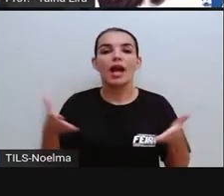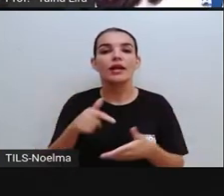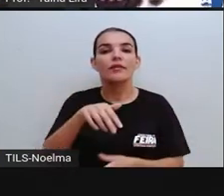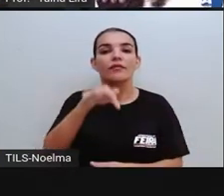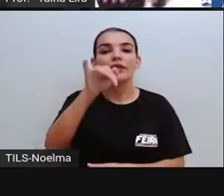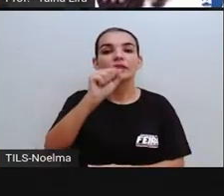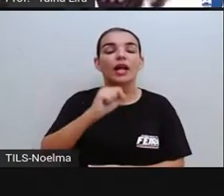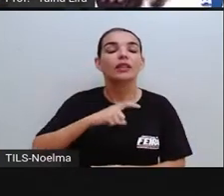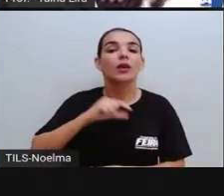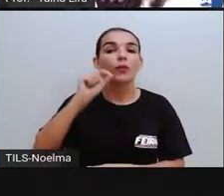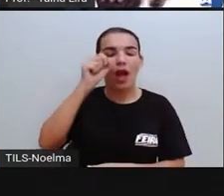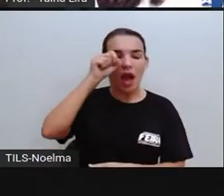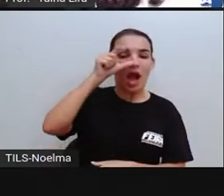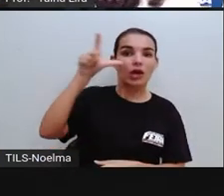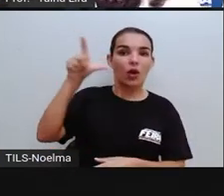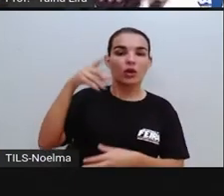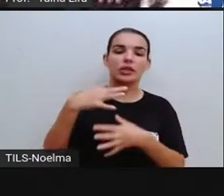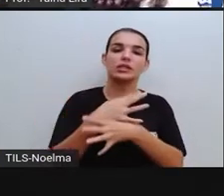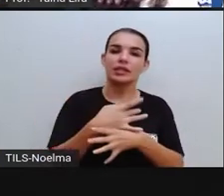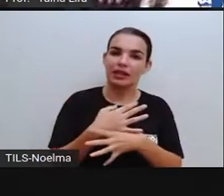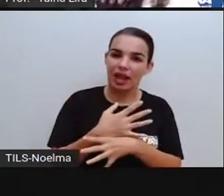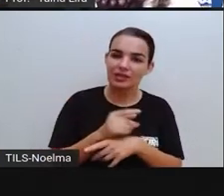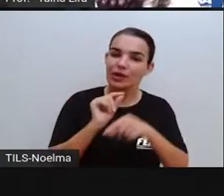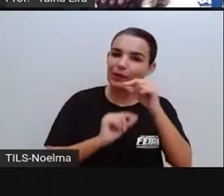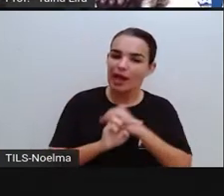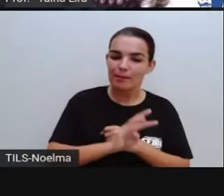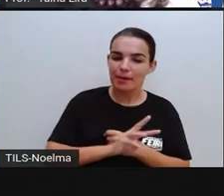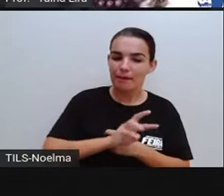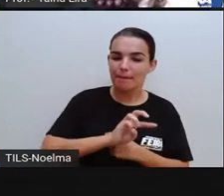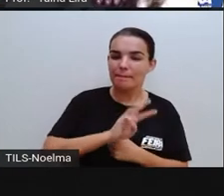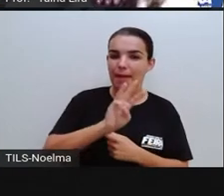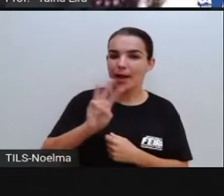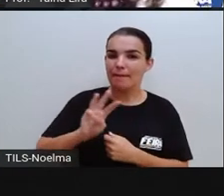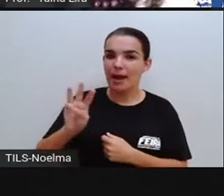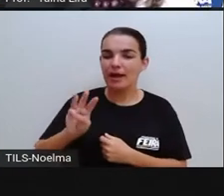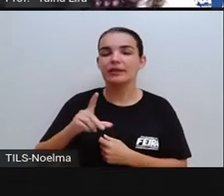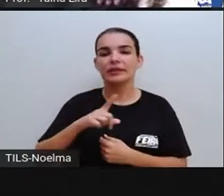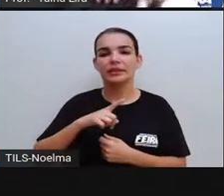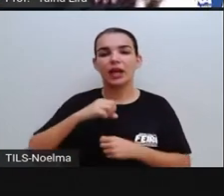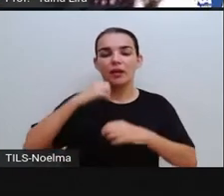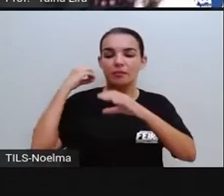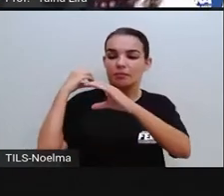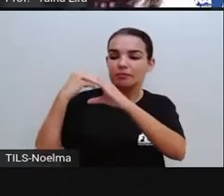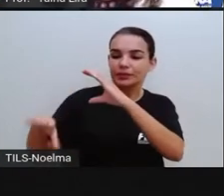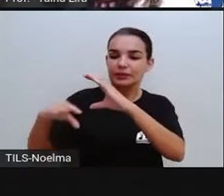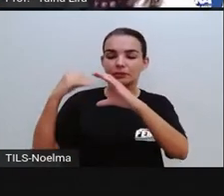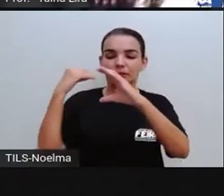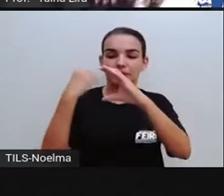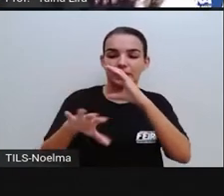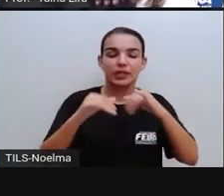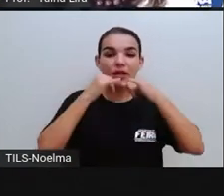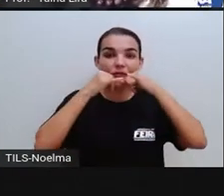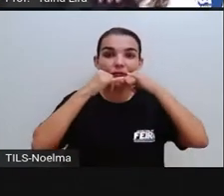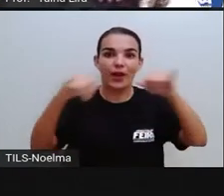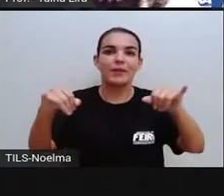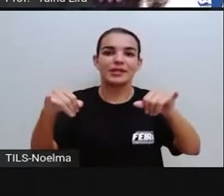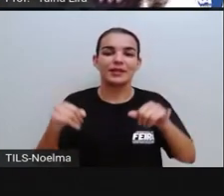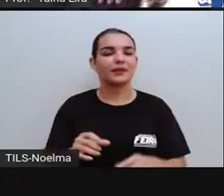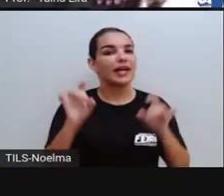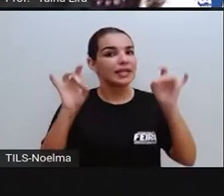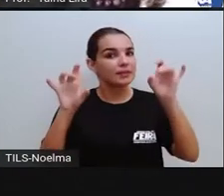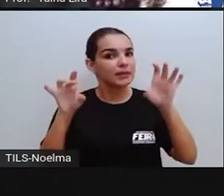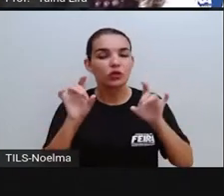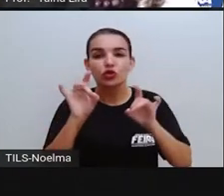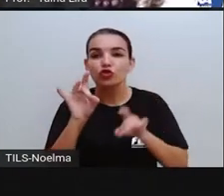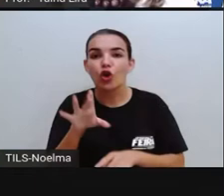a Cor da Cidade, né? Que é um site aí especializado em passar notícias, tá bom? A gente